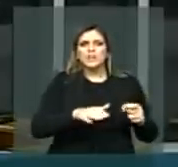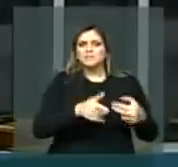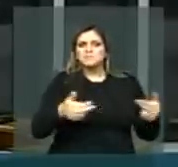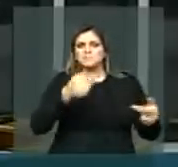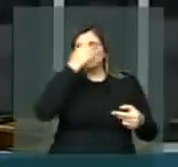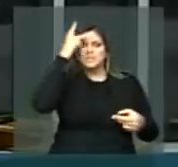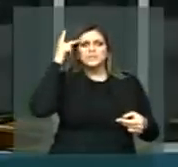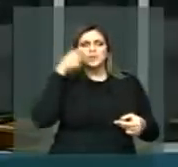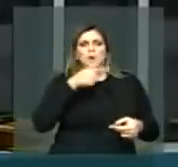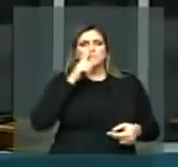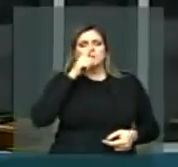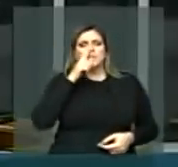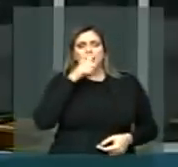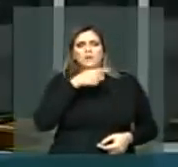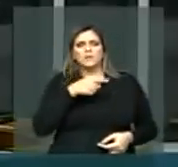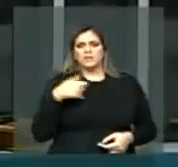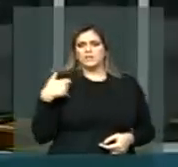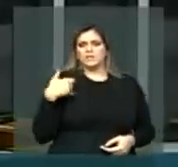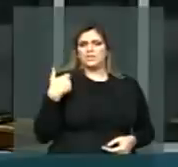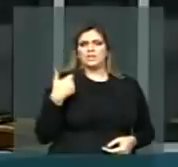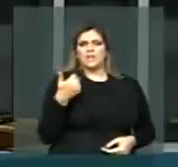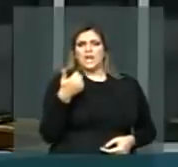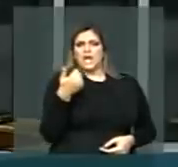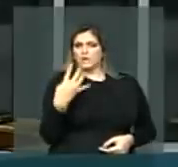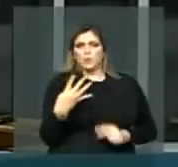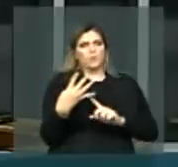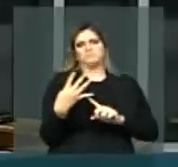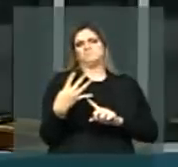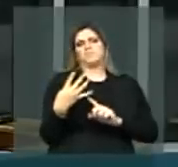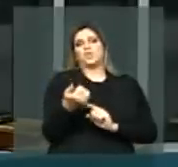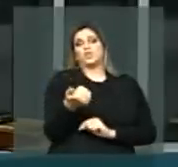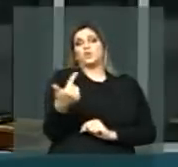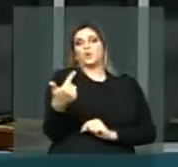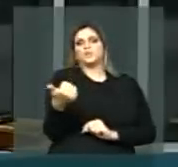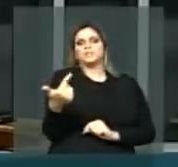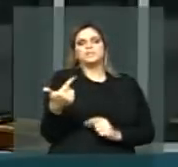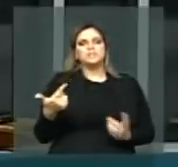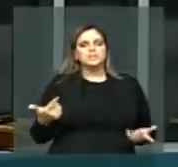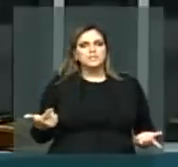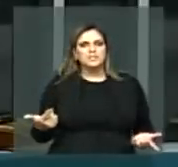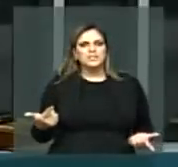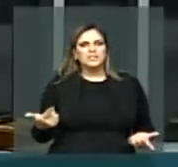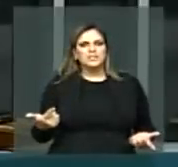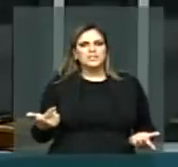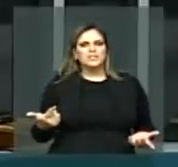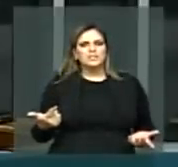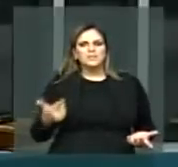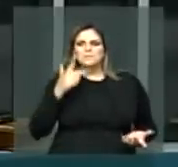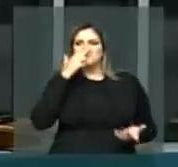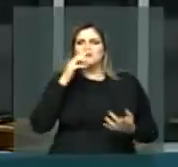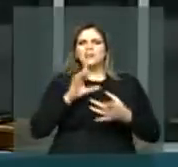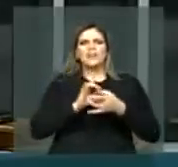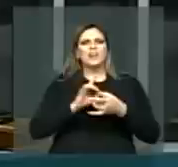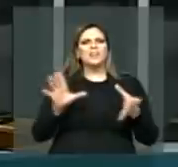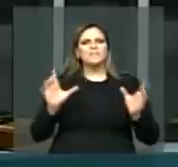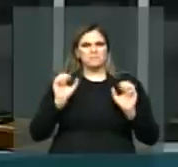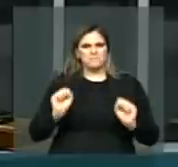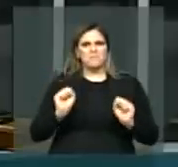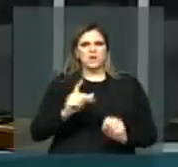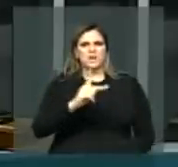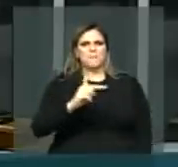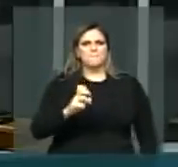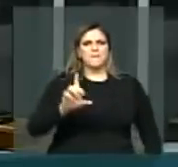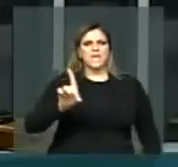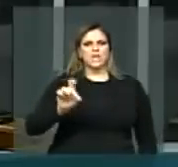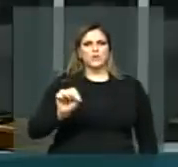estupro de vulneráveis de 14 para 12 anos, numa quase que legalização da pedofilia